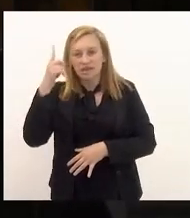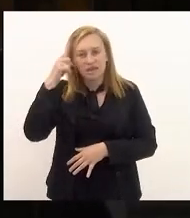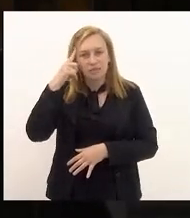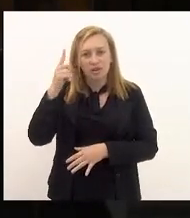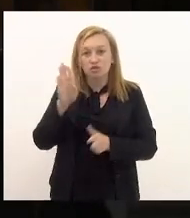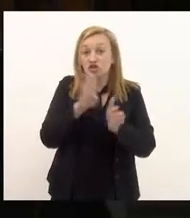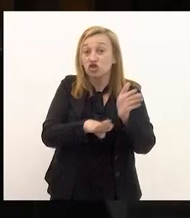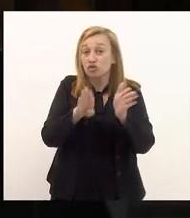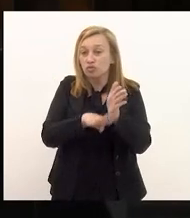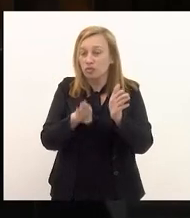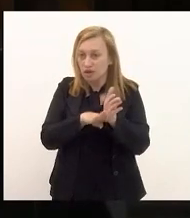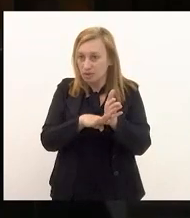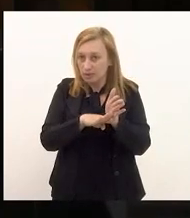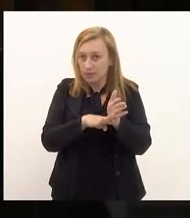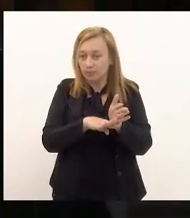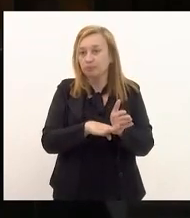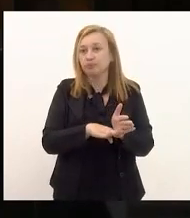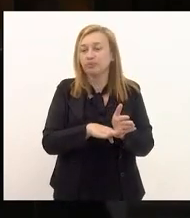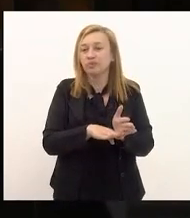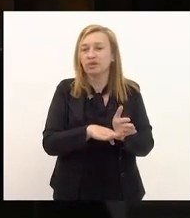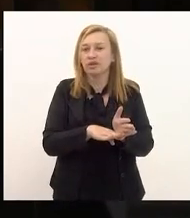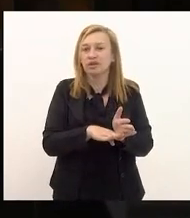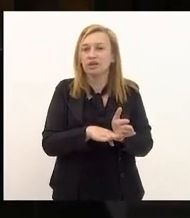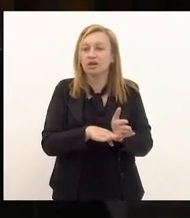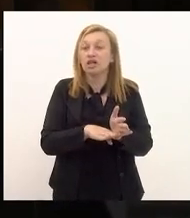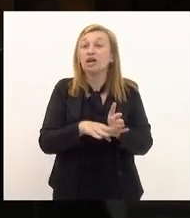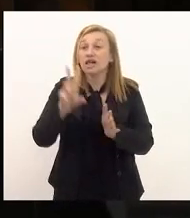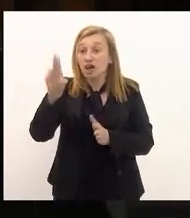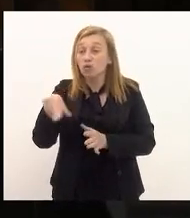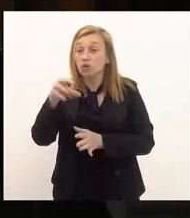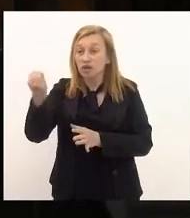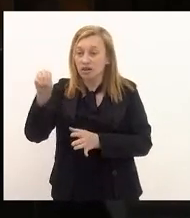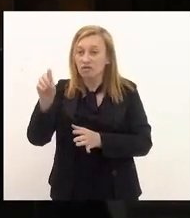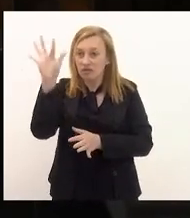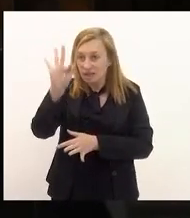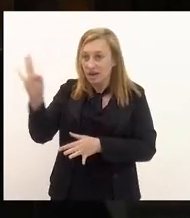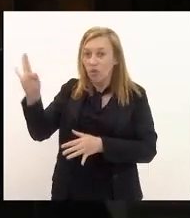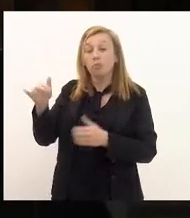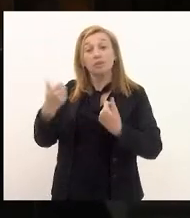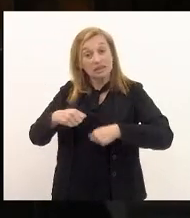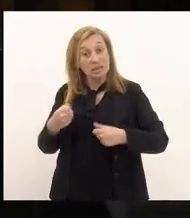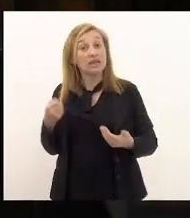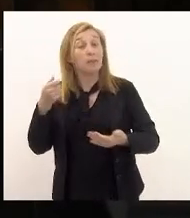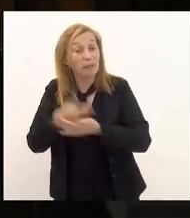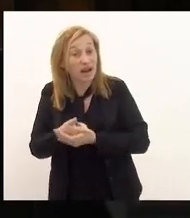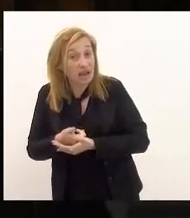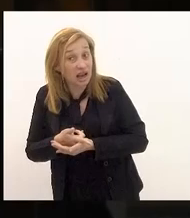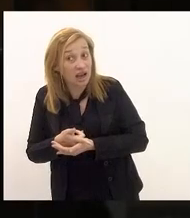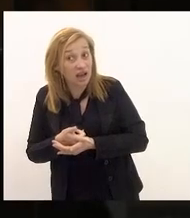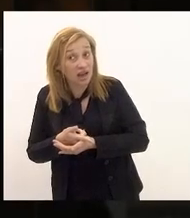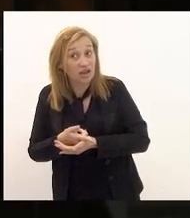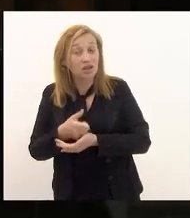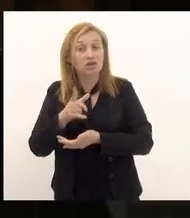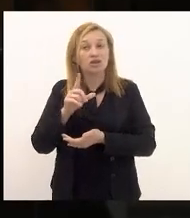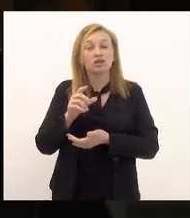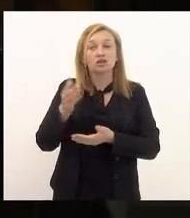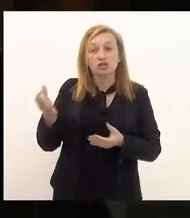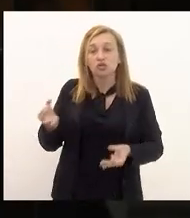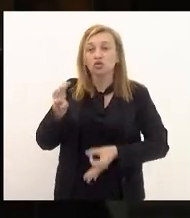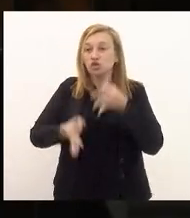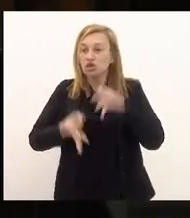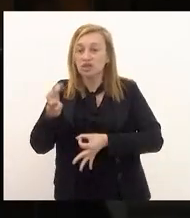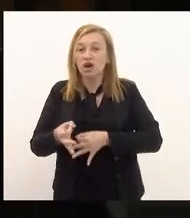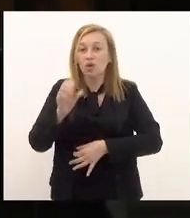despesas que a União Federal deveria pagar fruto de condenações judiciais 89